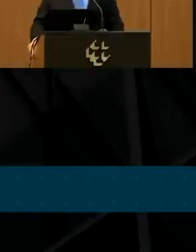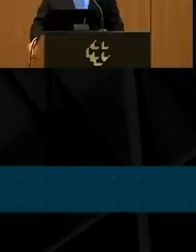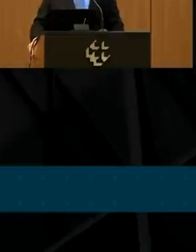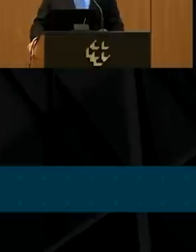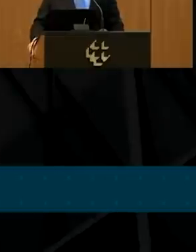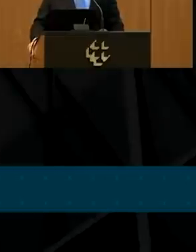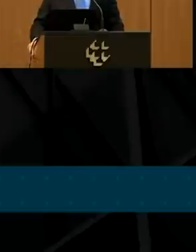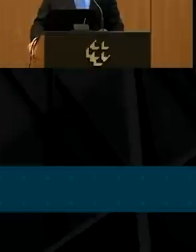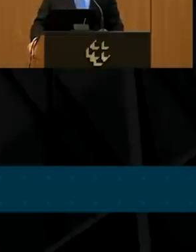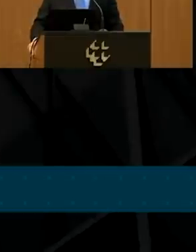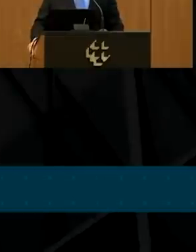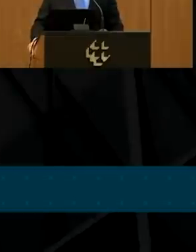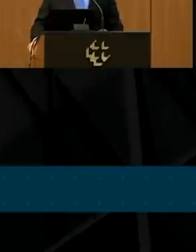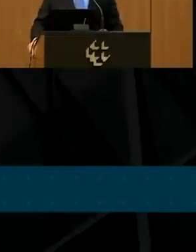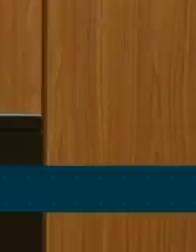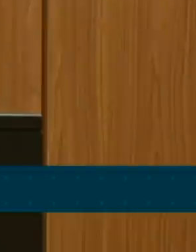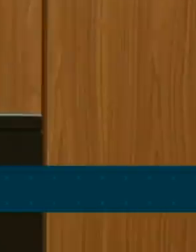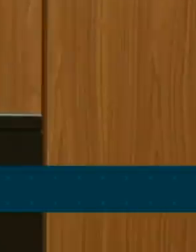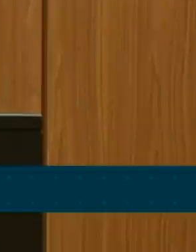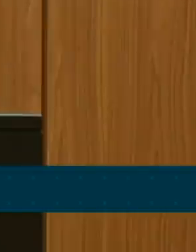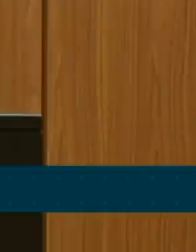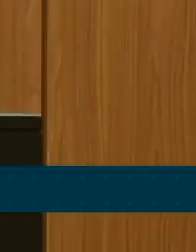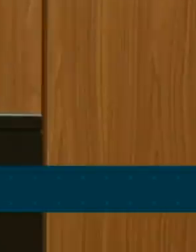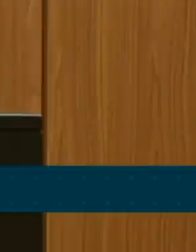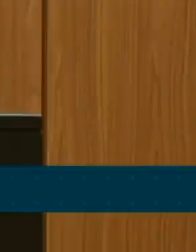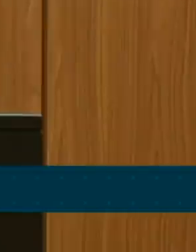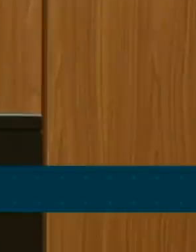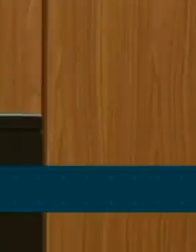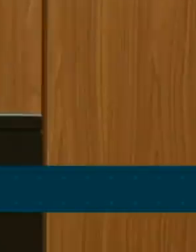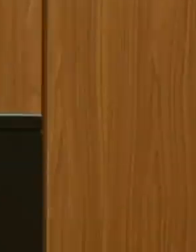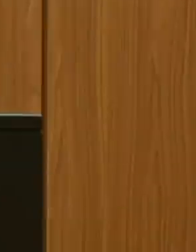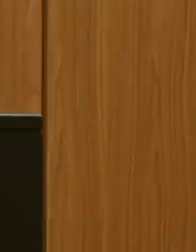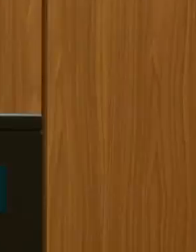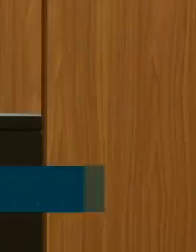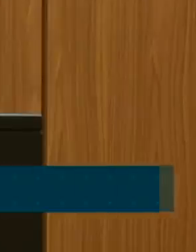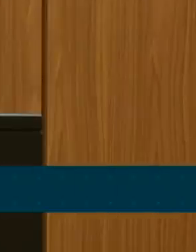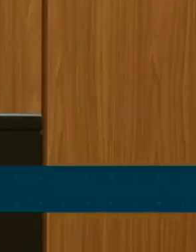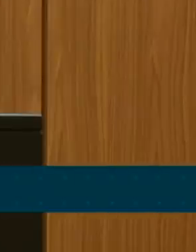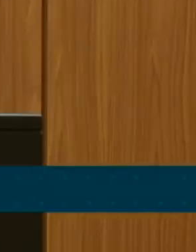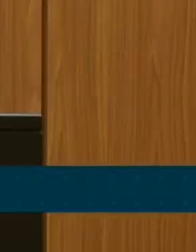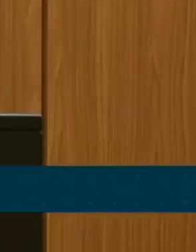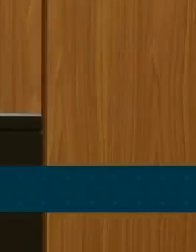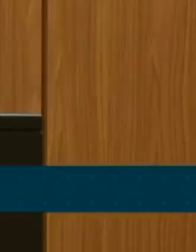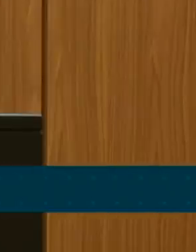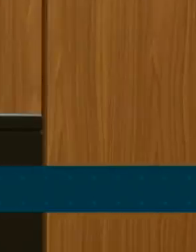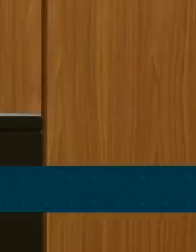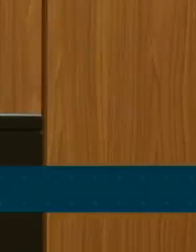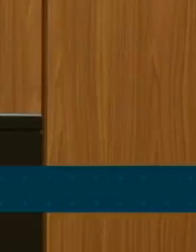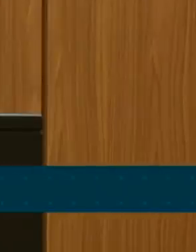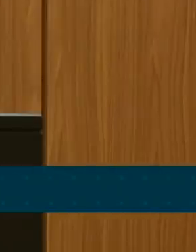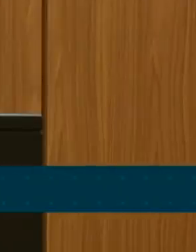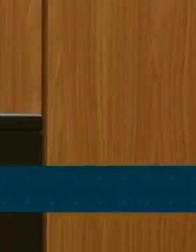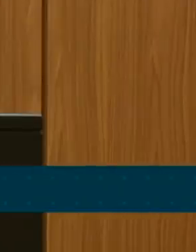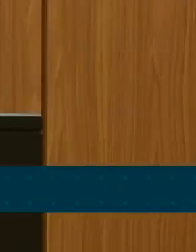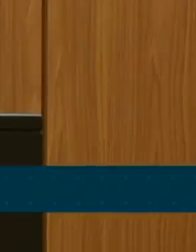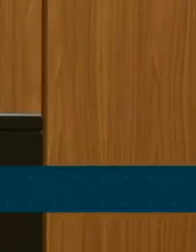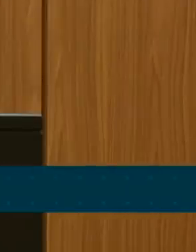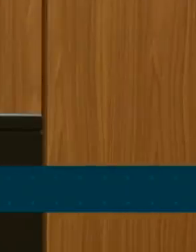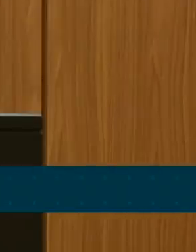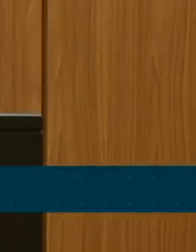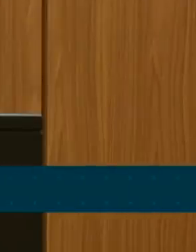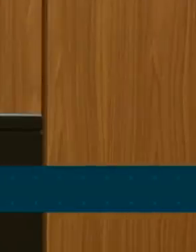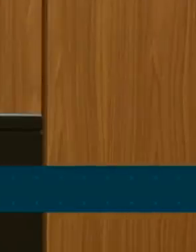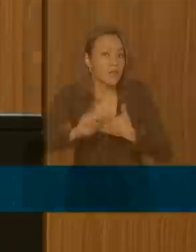e serviços produzidos no país. Quando a gente olha dentro do PIB, pelo lado da oferta e da demanda, dá para notar que eles são